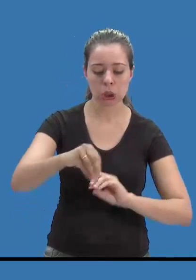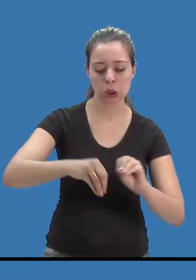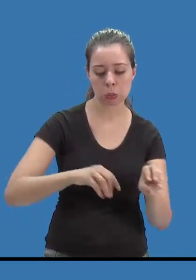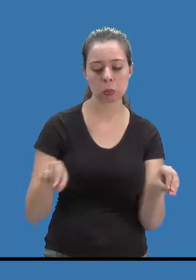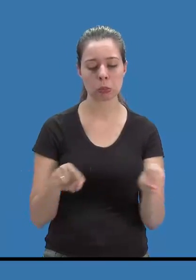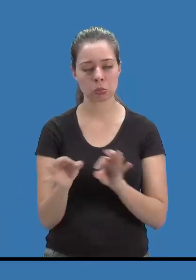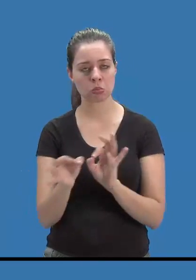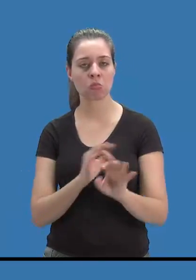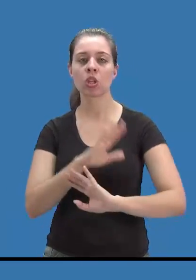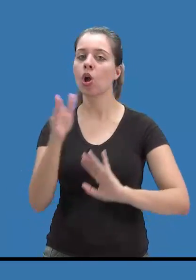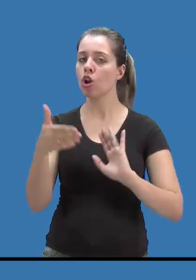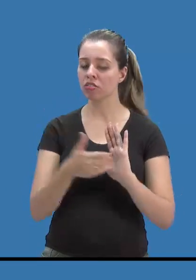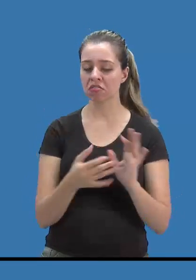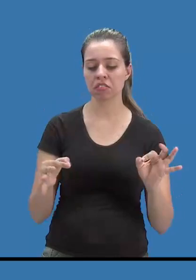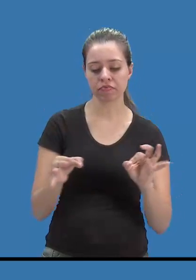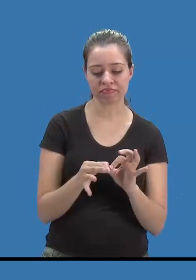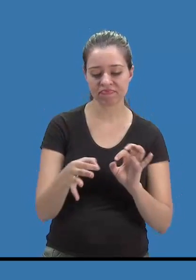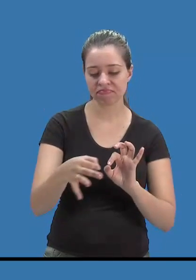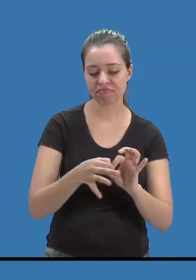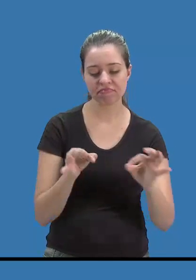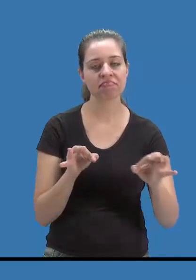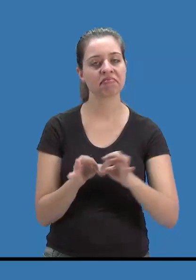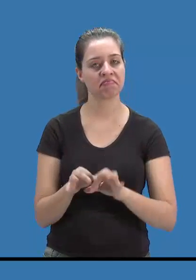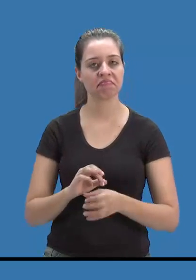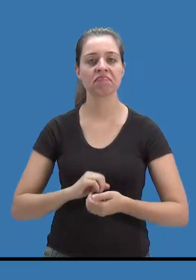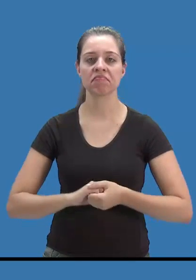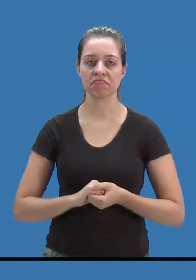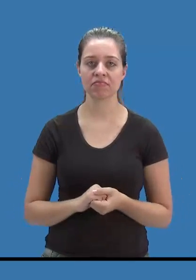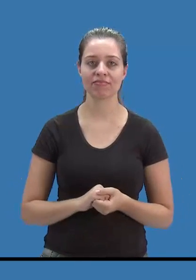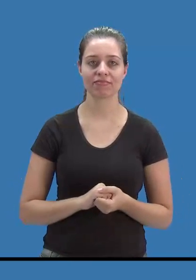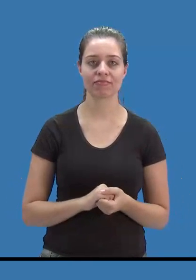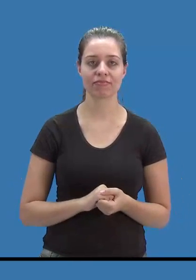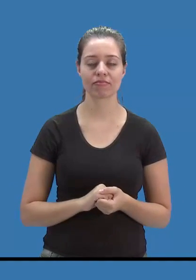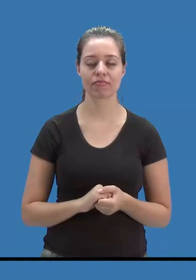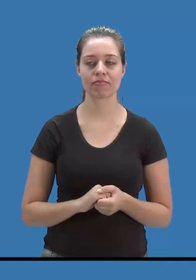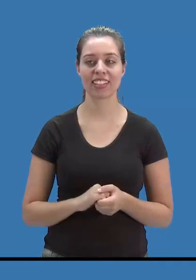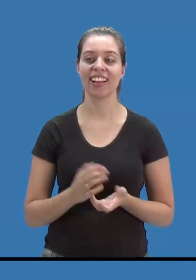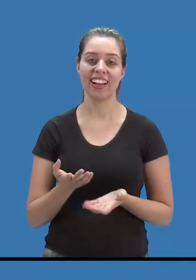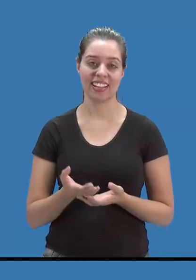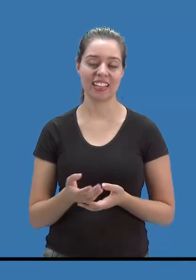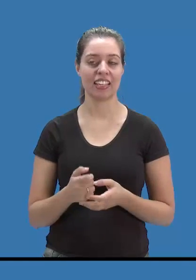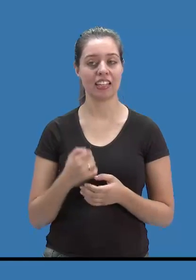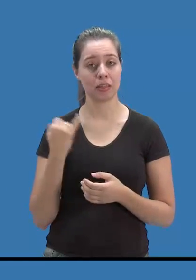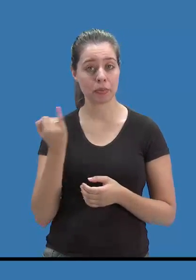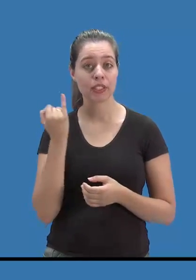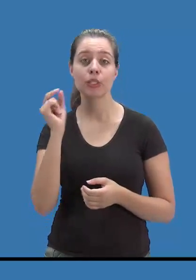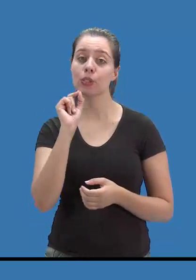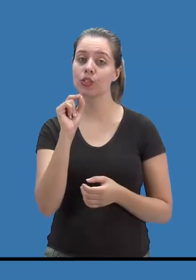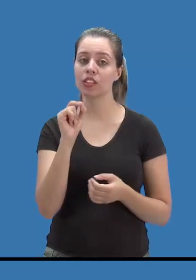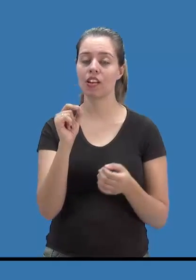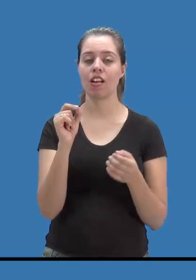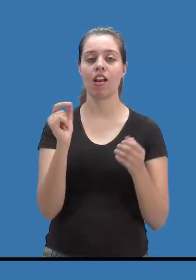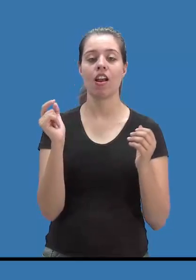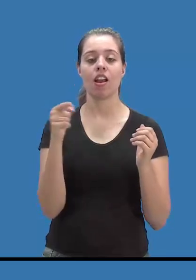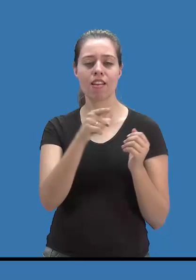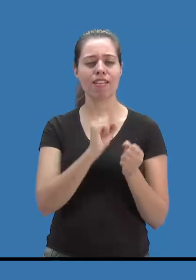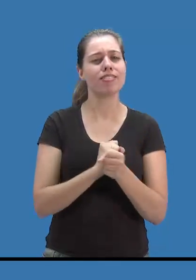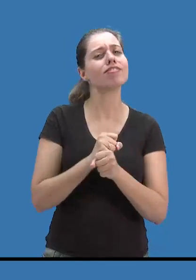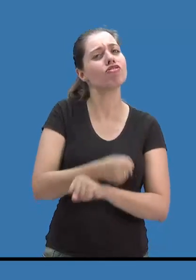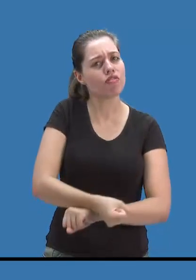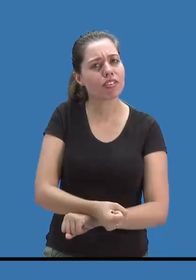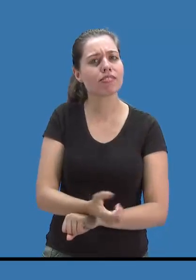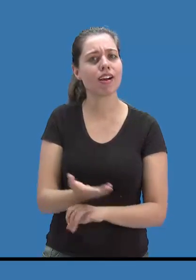que faz as placas, toda a gente que faz as ligações. O que é bem interessante de focar é o fato da dedicação que eles têm, sabe?